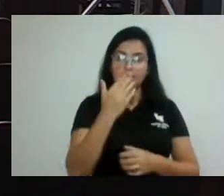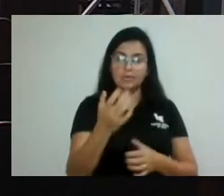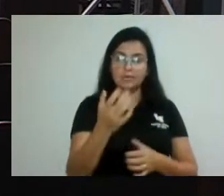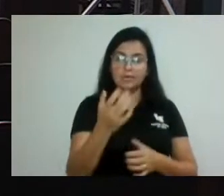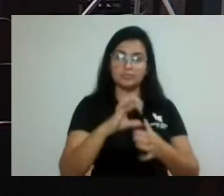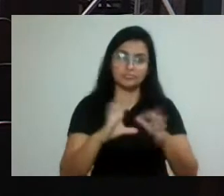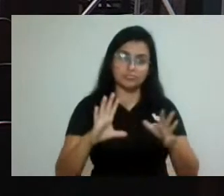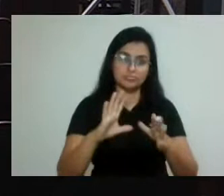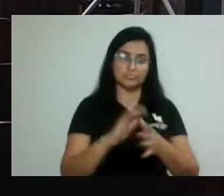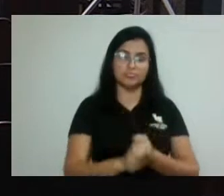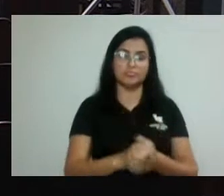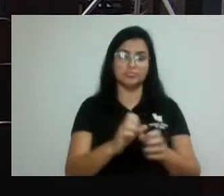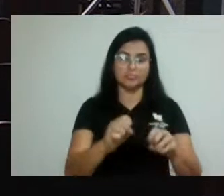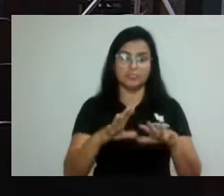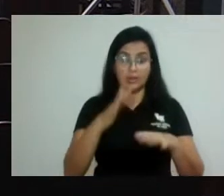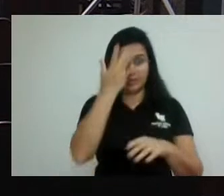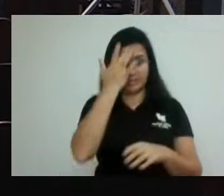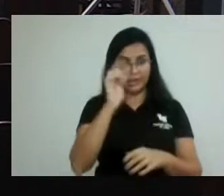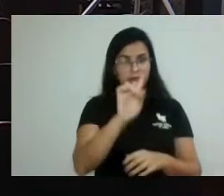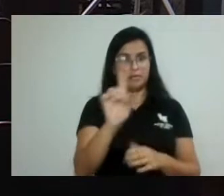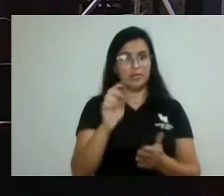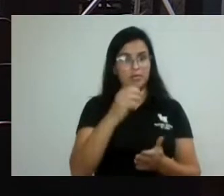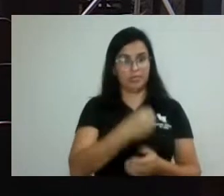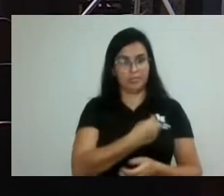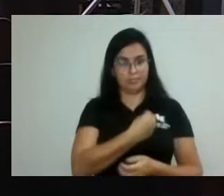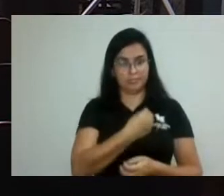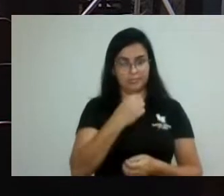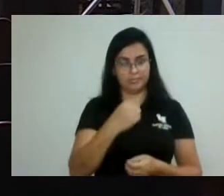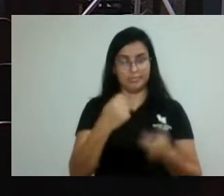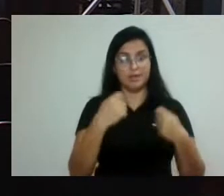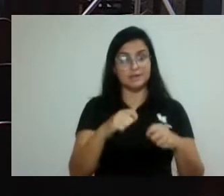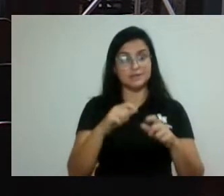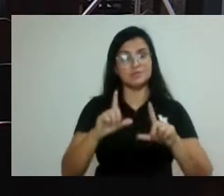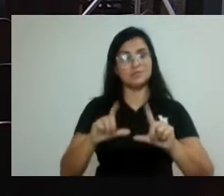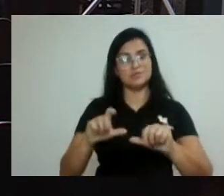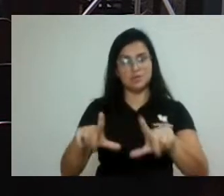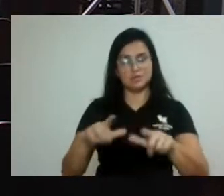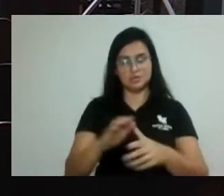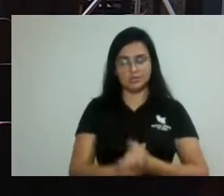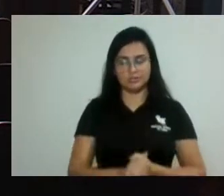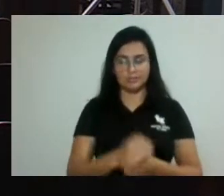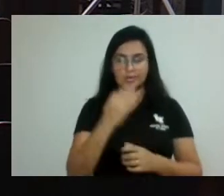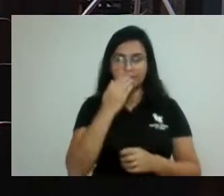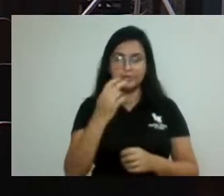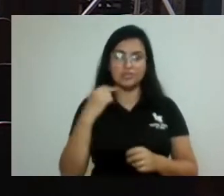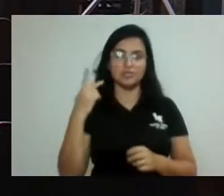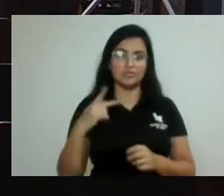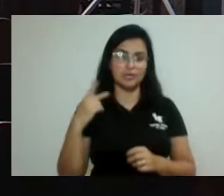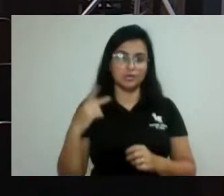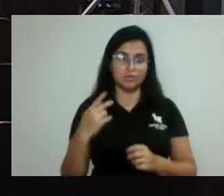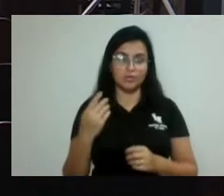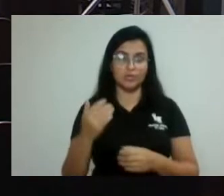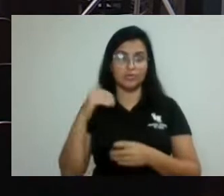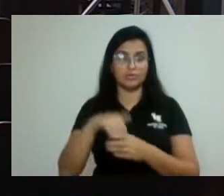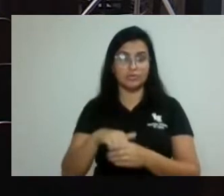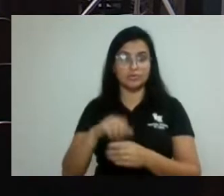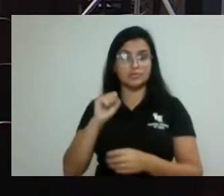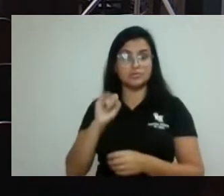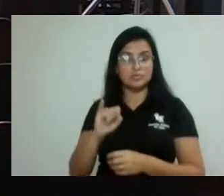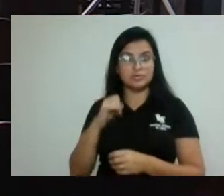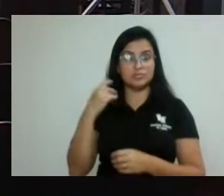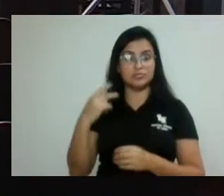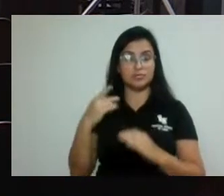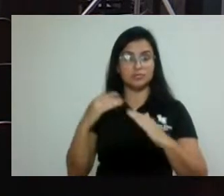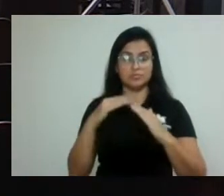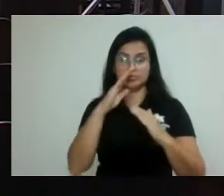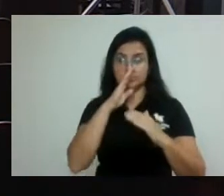no dia de amanhã, de juiz de fora. Solicitação do vereador doutor Antônio Aguiar, enquanto se votação, os vereadores e vereadores concordam, permaneçam.